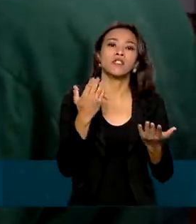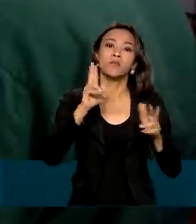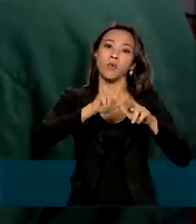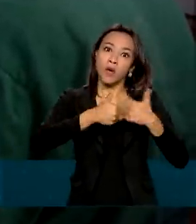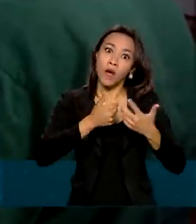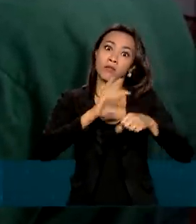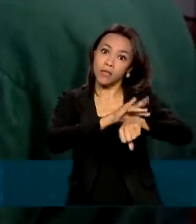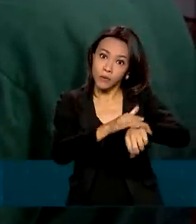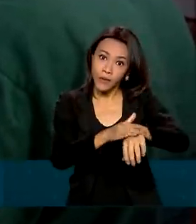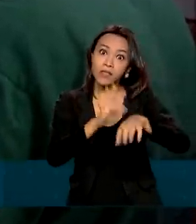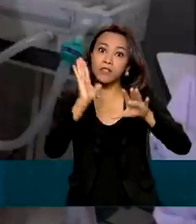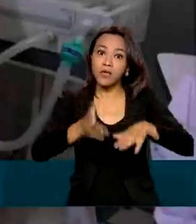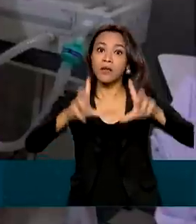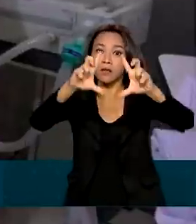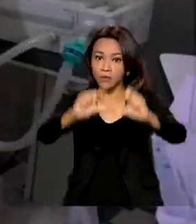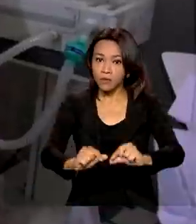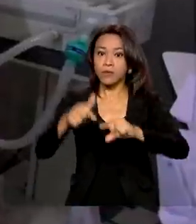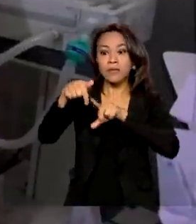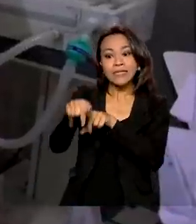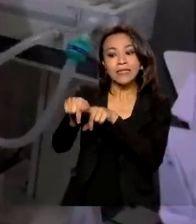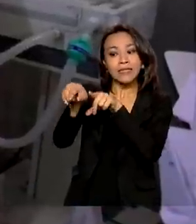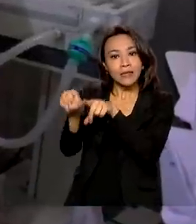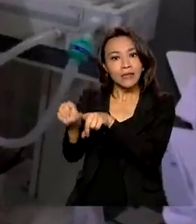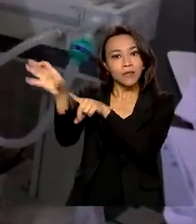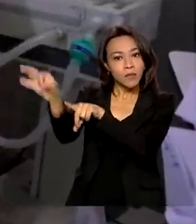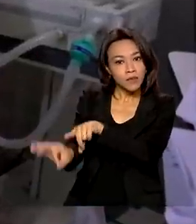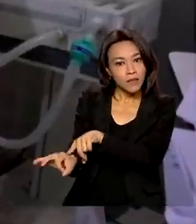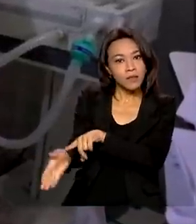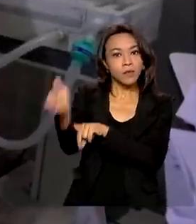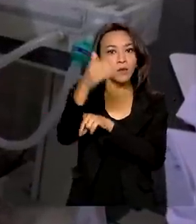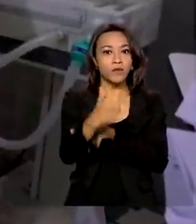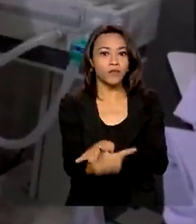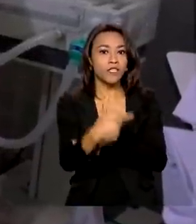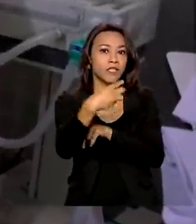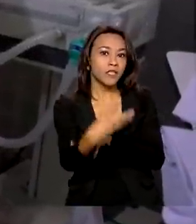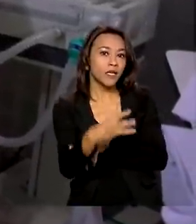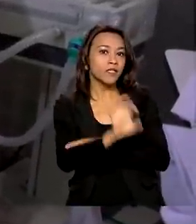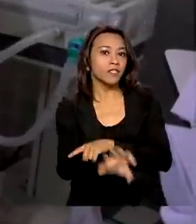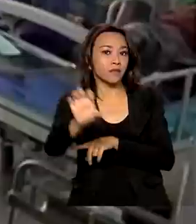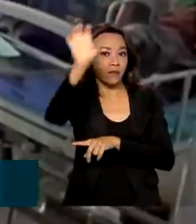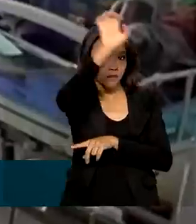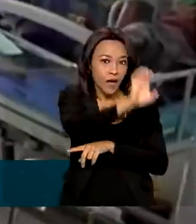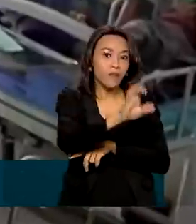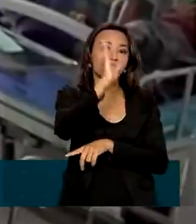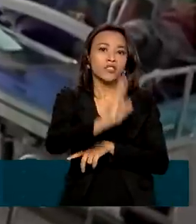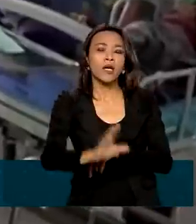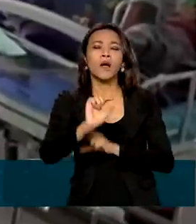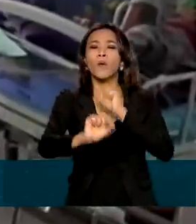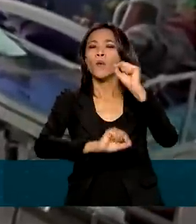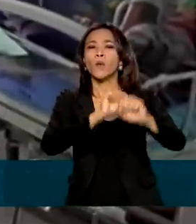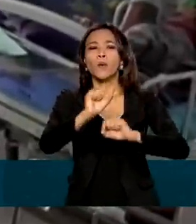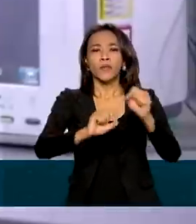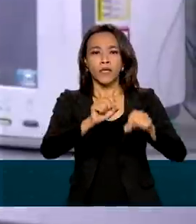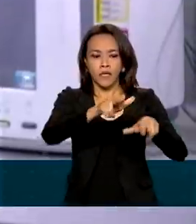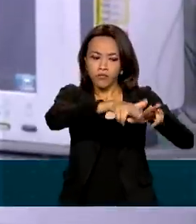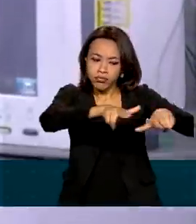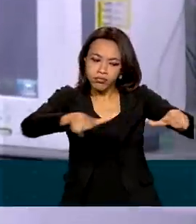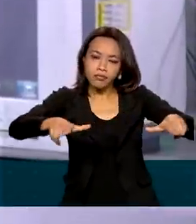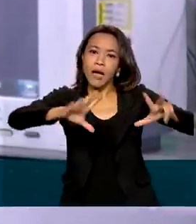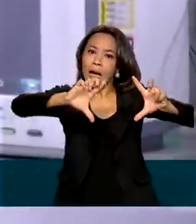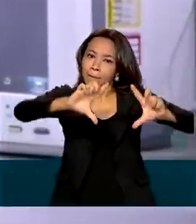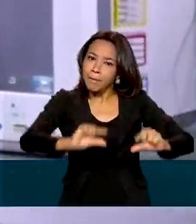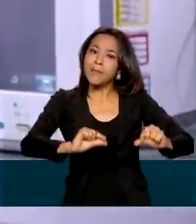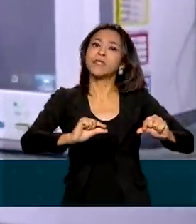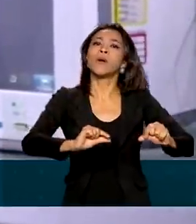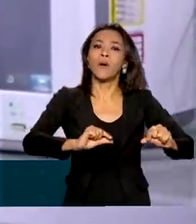já reduziu mais de 70%. 23 estados já estão com a taxa de ocupação de leitos abaixo